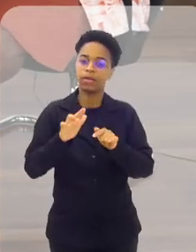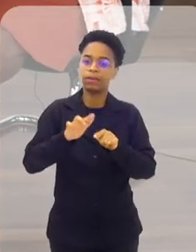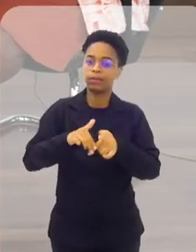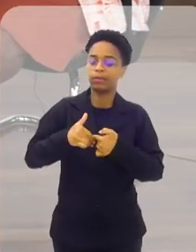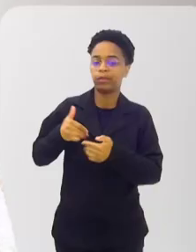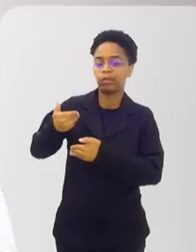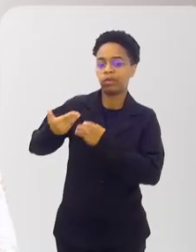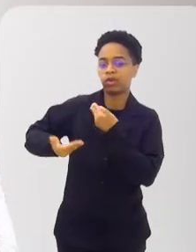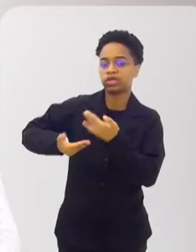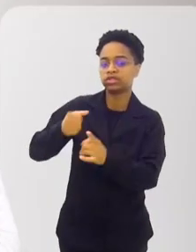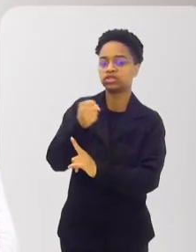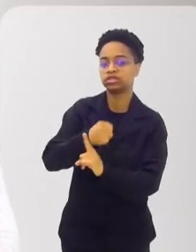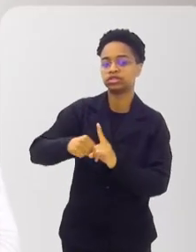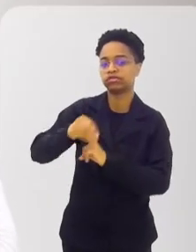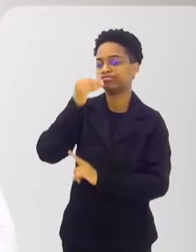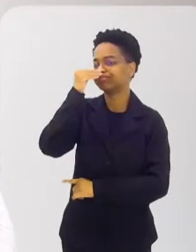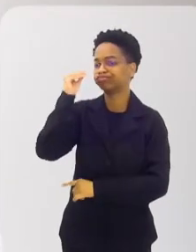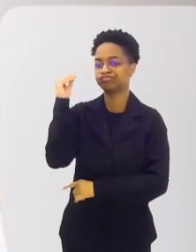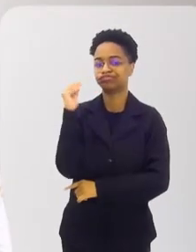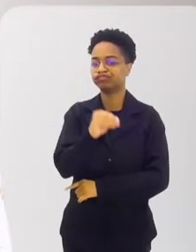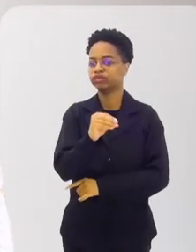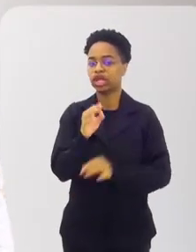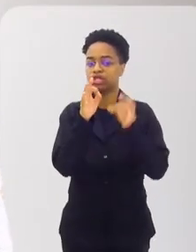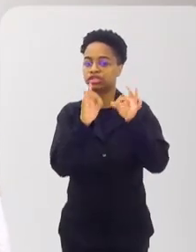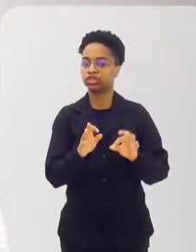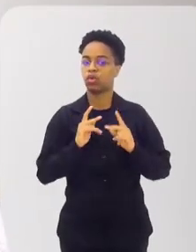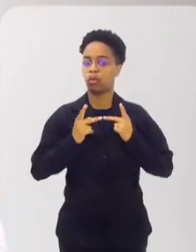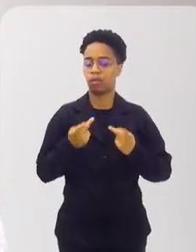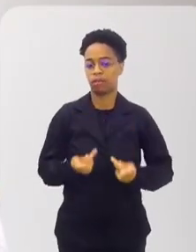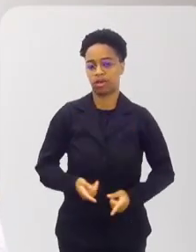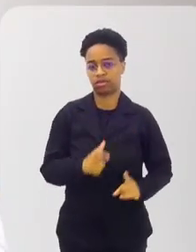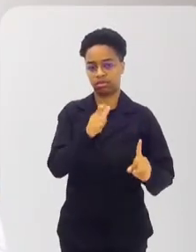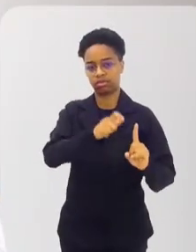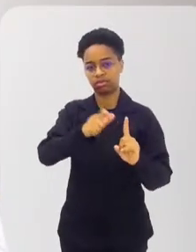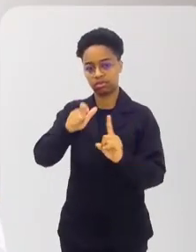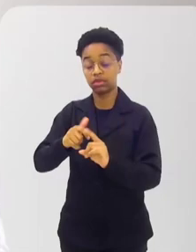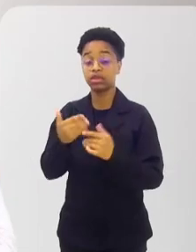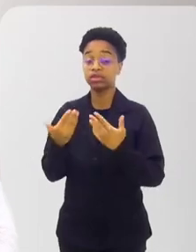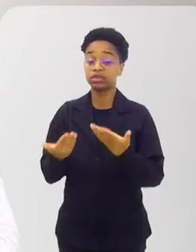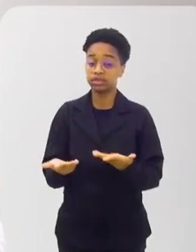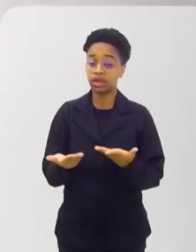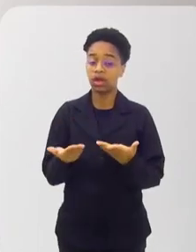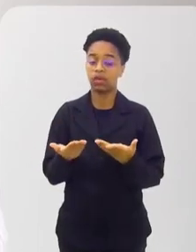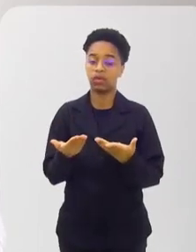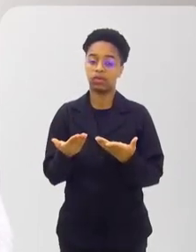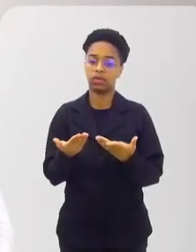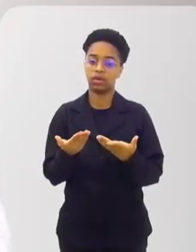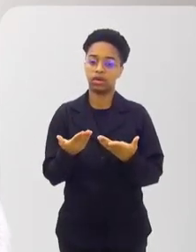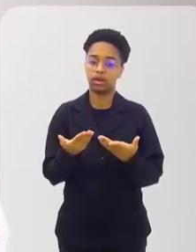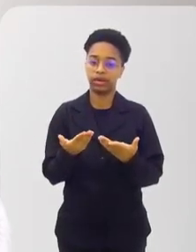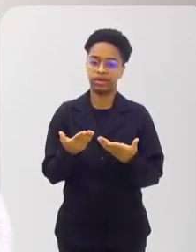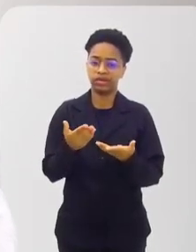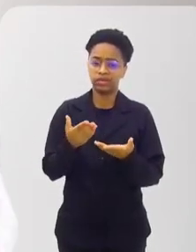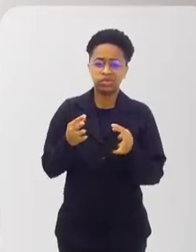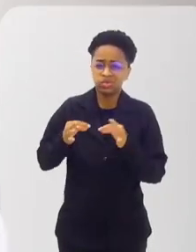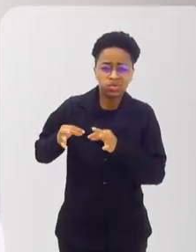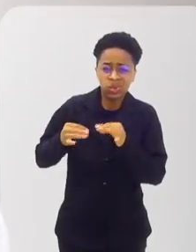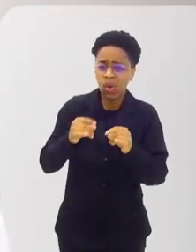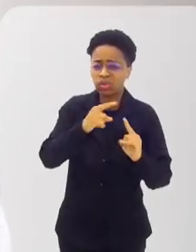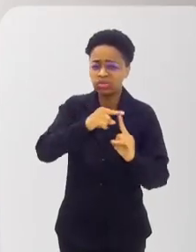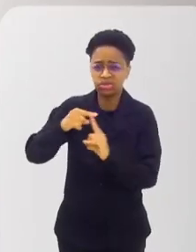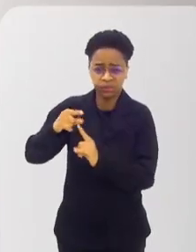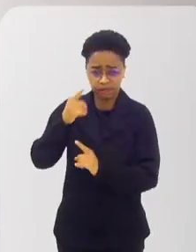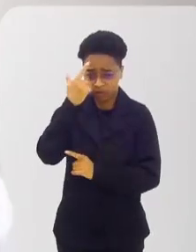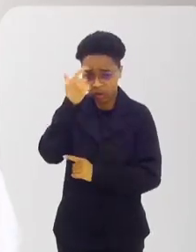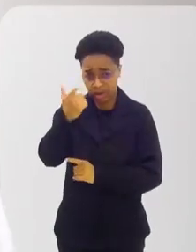processos sociais que ignoram a possibilidade da dignidade humana das nossas mulheres. Então, os impactos de todas